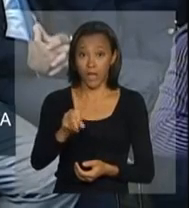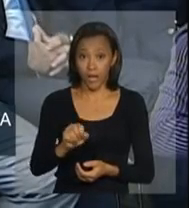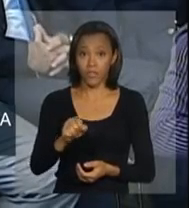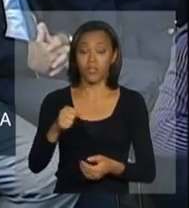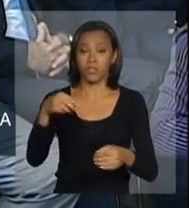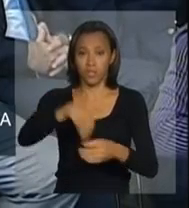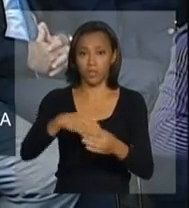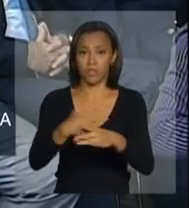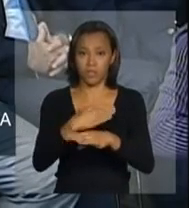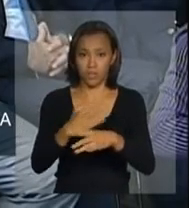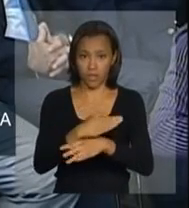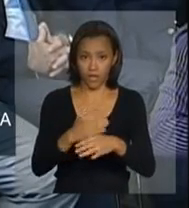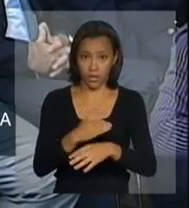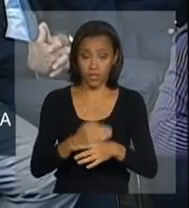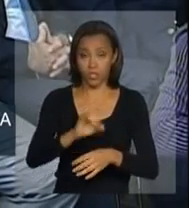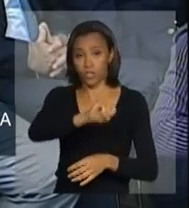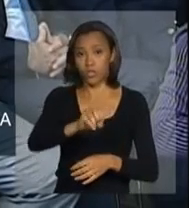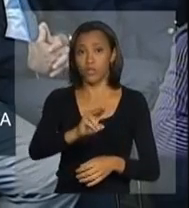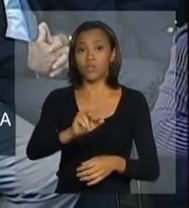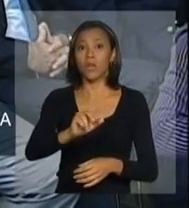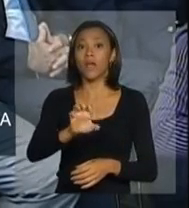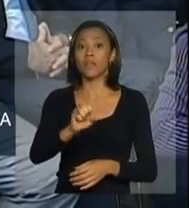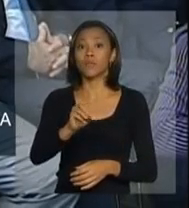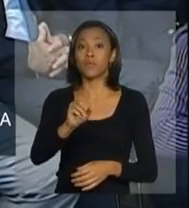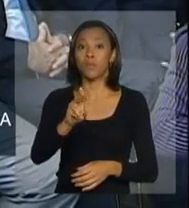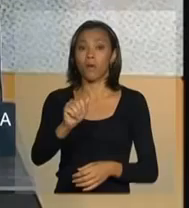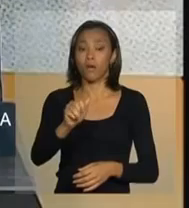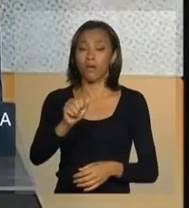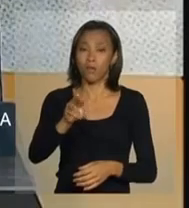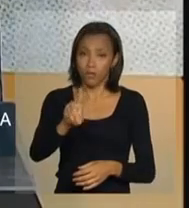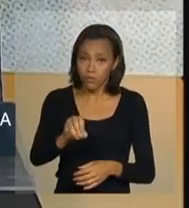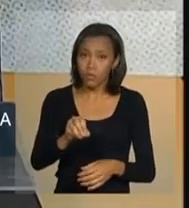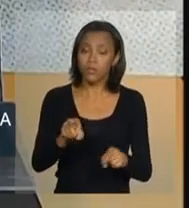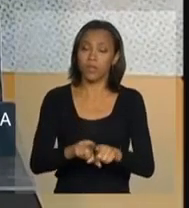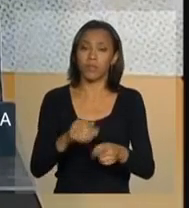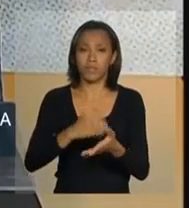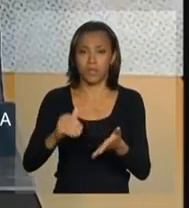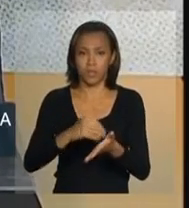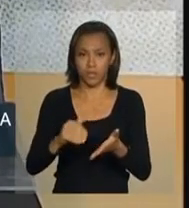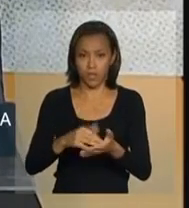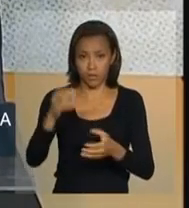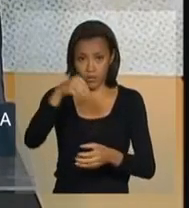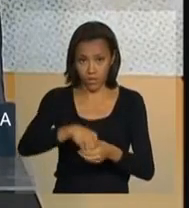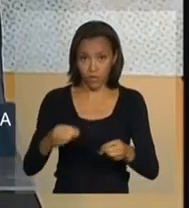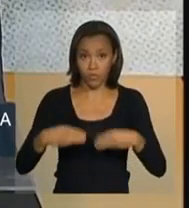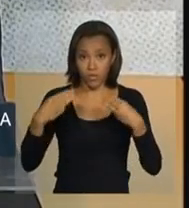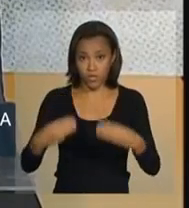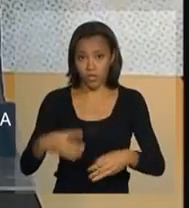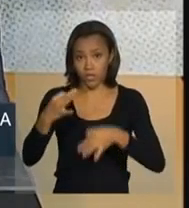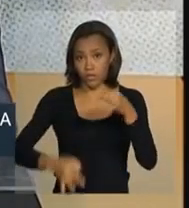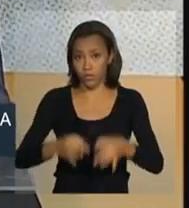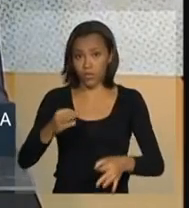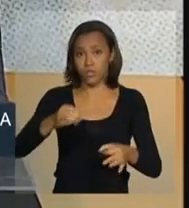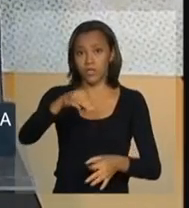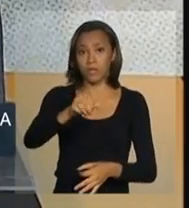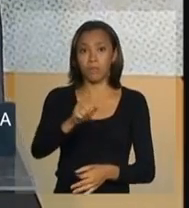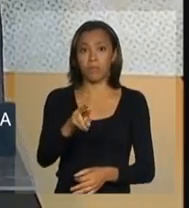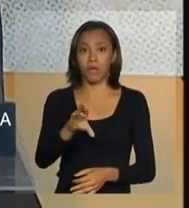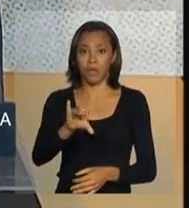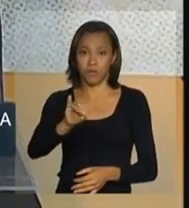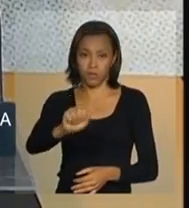nosso ministério, Júlio Eduardo, secretária do Ministério da Justiça, Márcia Pelegrini,